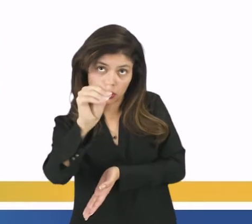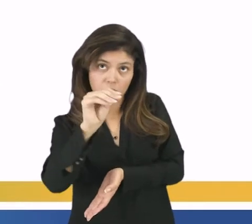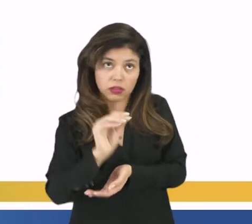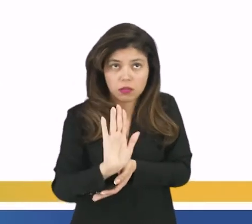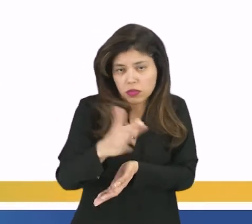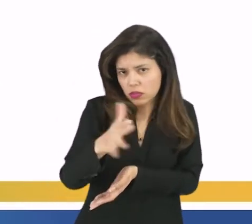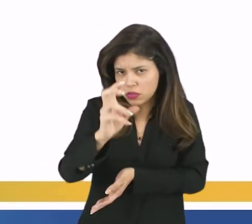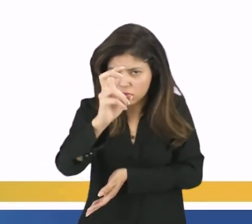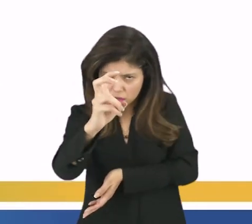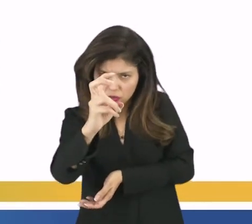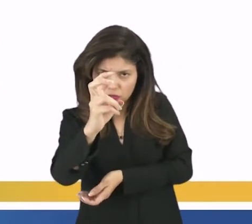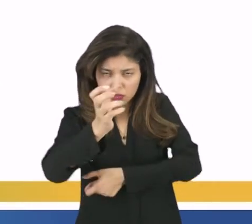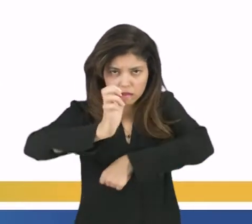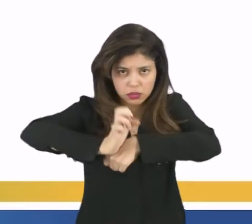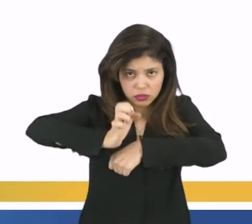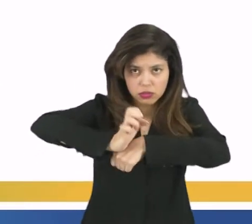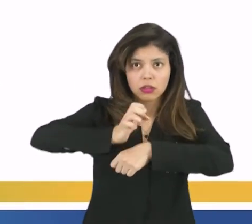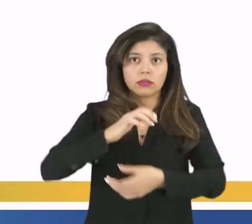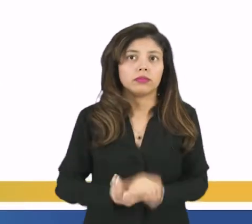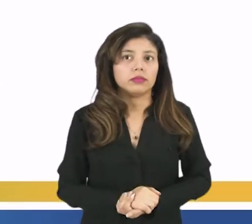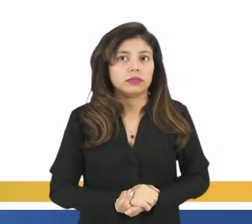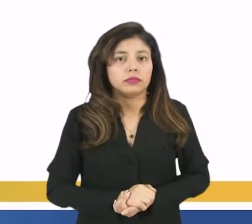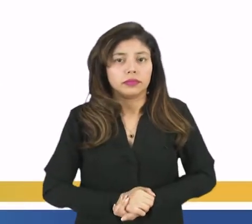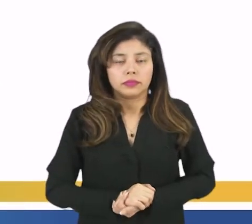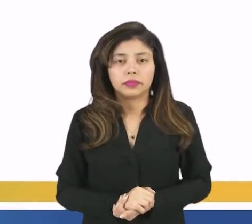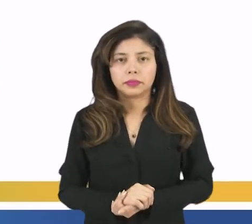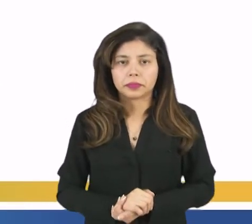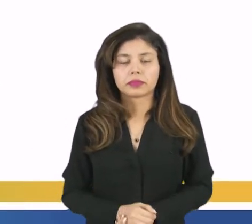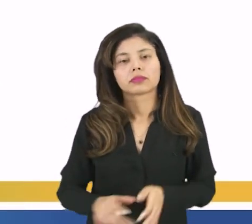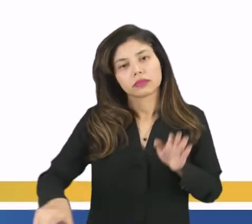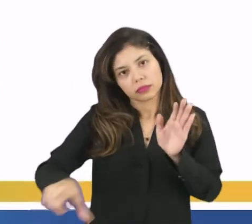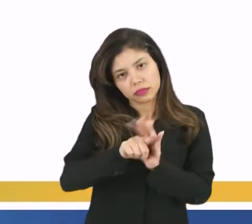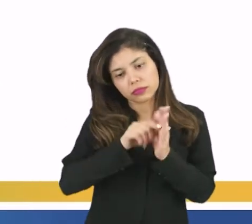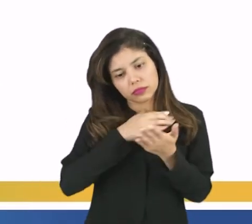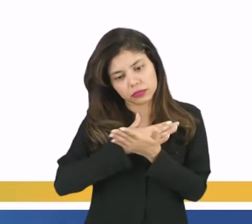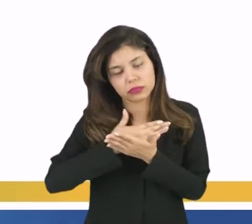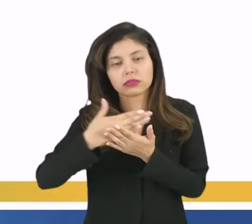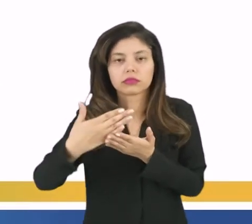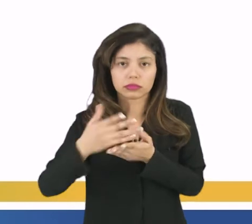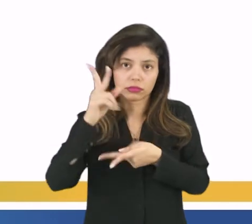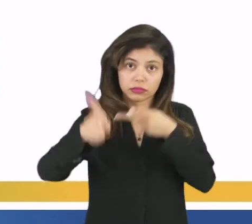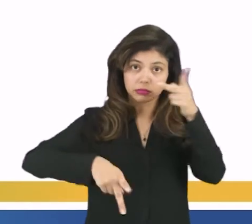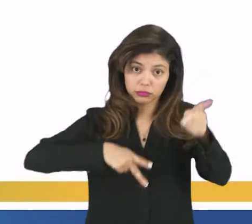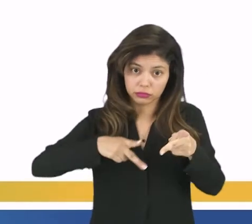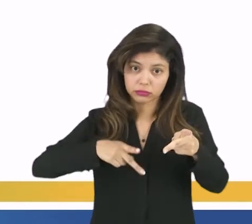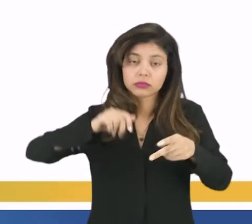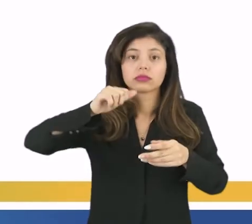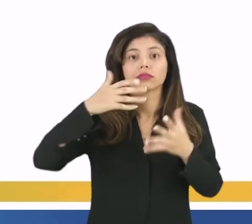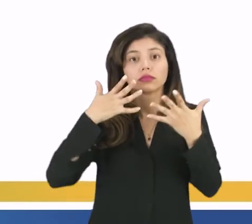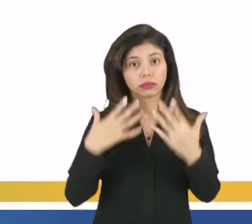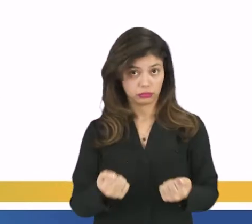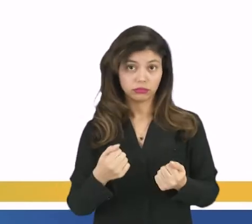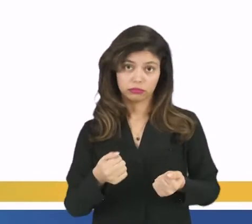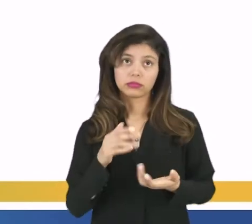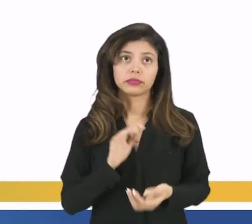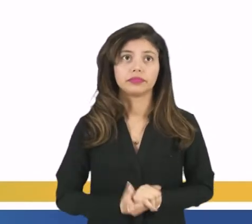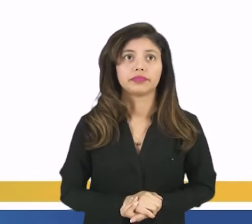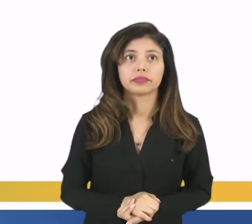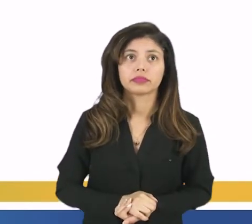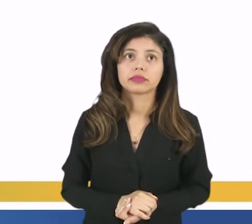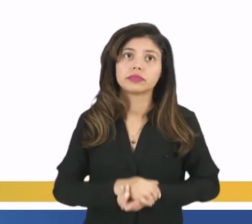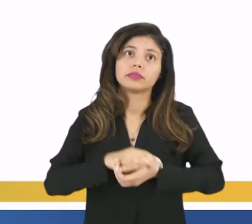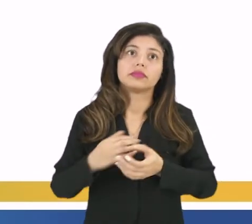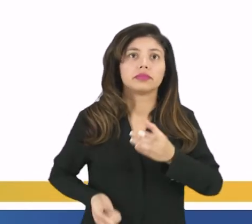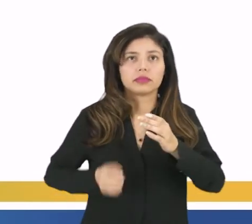pelo menos 5 estados, seja, para que uma lei de iniciativa popular possa ser aprovada, ela tem que ser